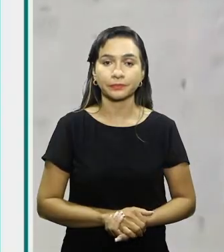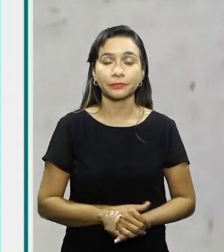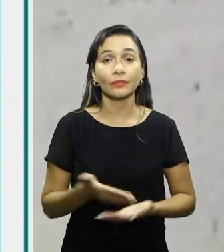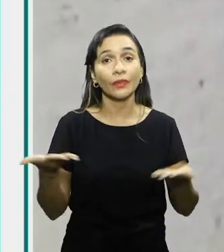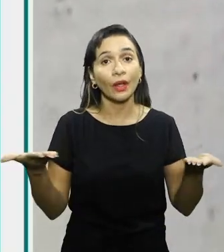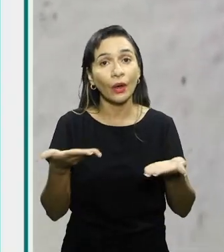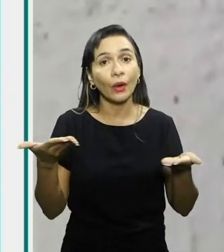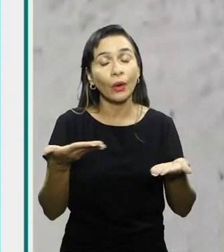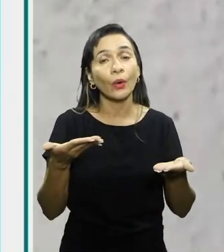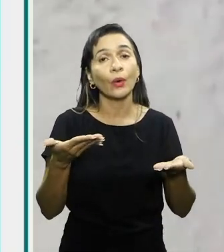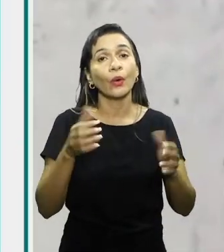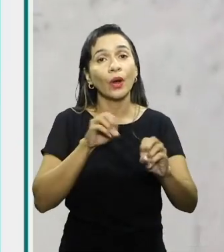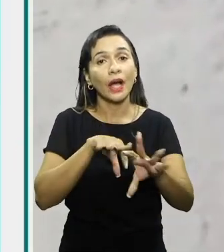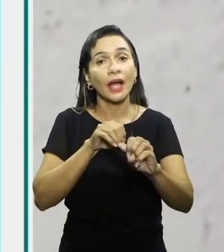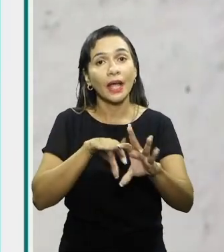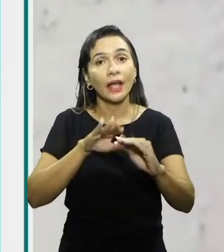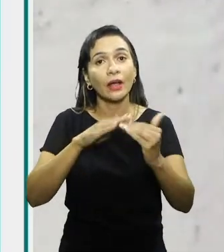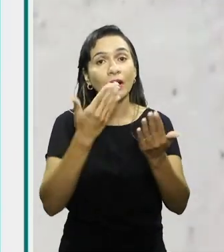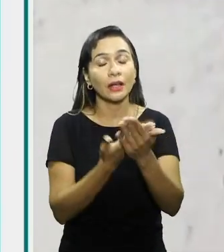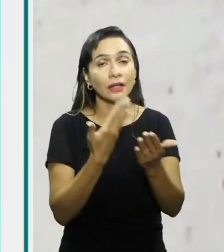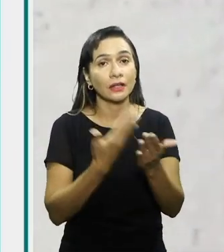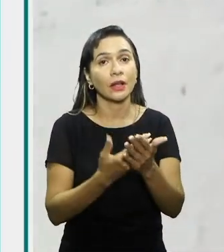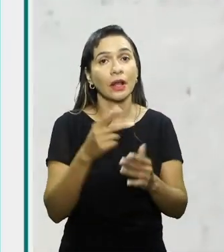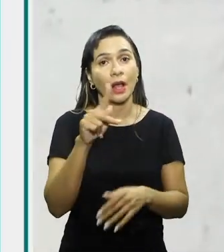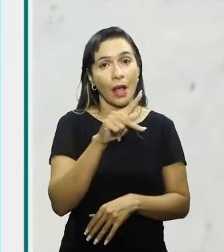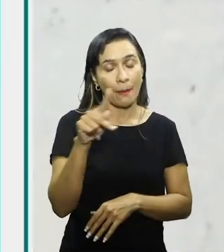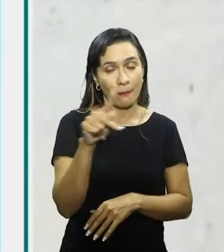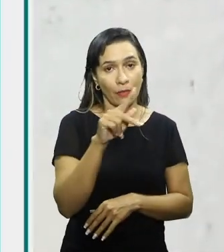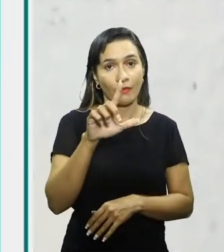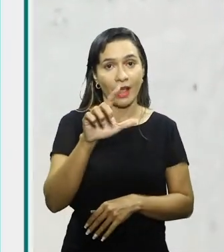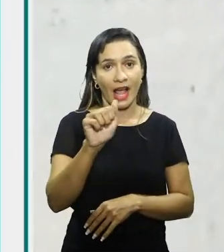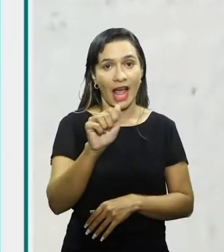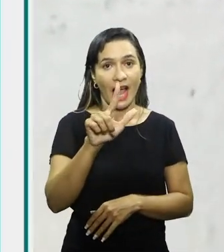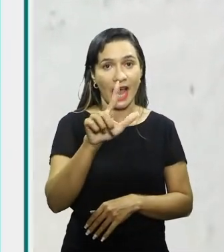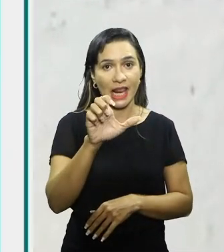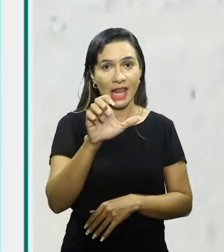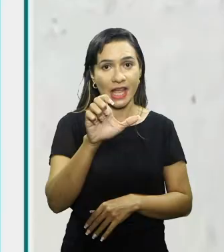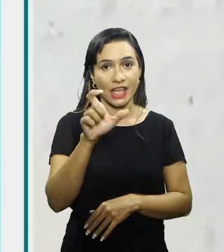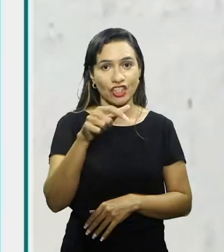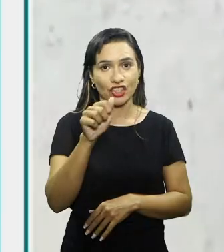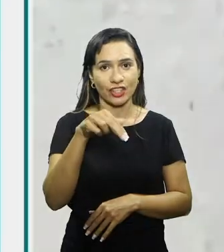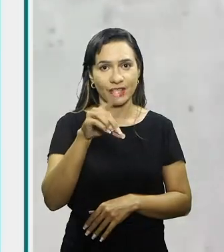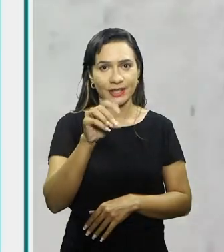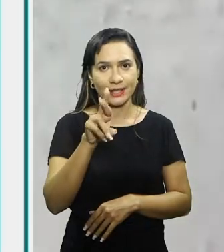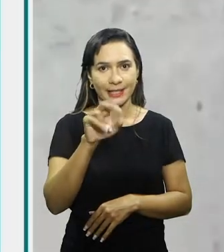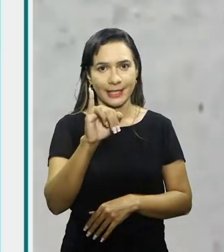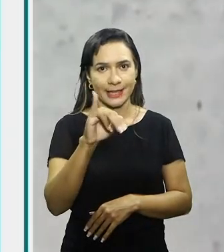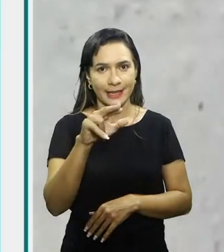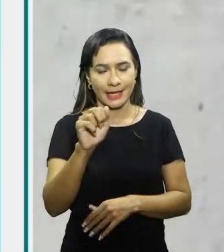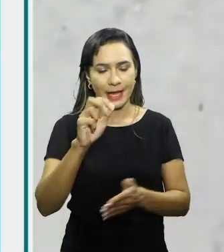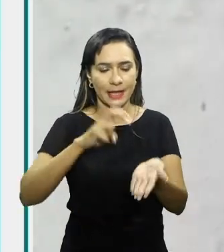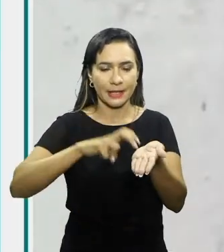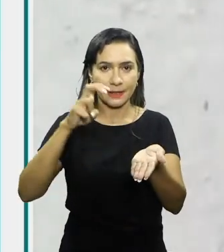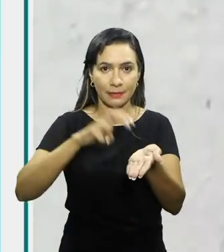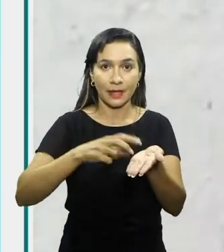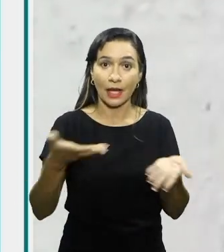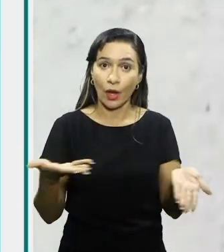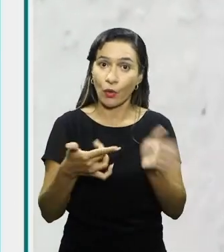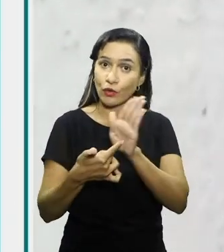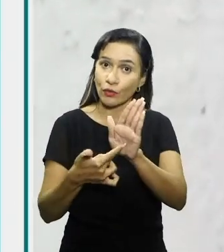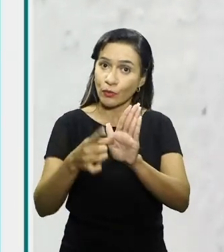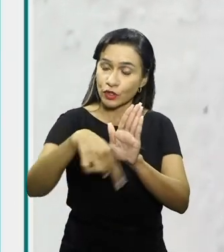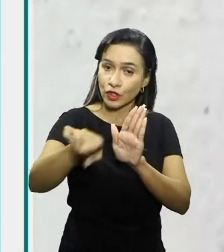Atualmente, eu trabalho na escola professora Maria Alexandrina Sampaio pelo Bruno da Manhã. E venho trazer para vocês como prática do dia